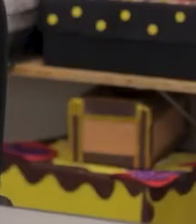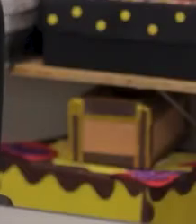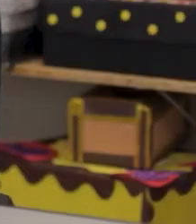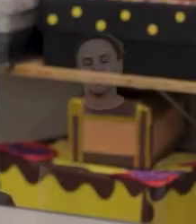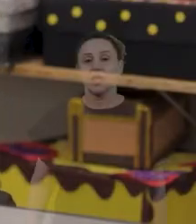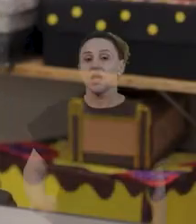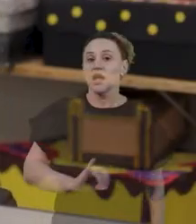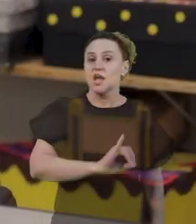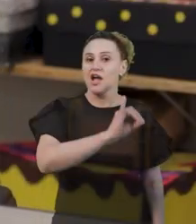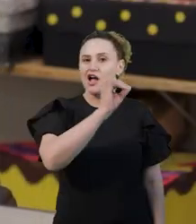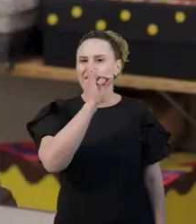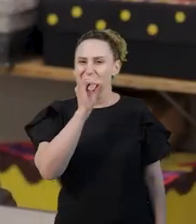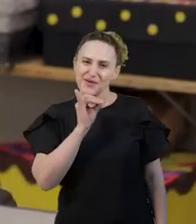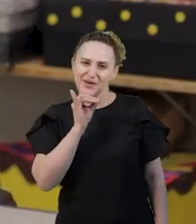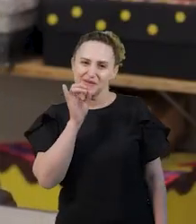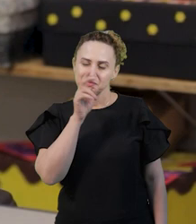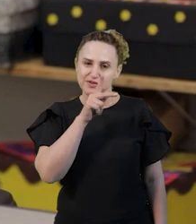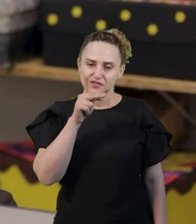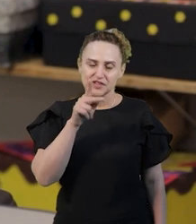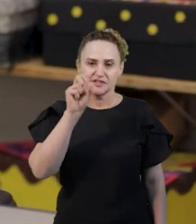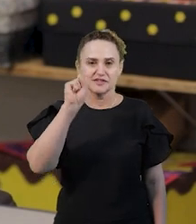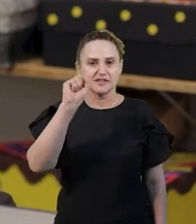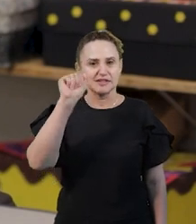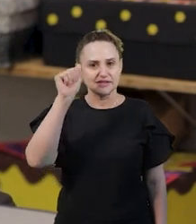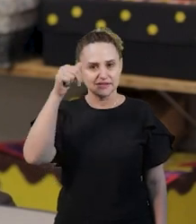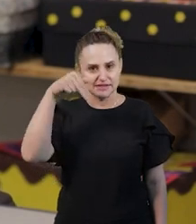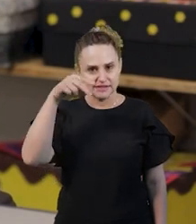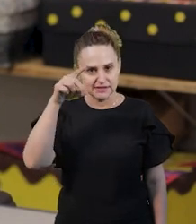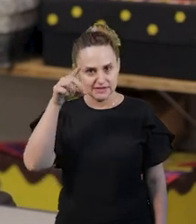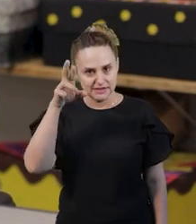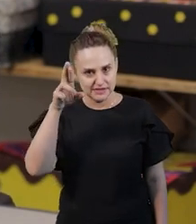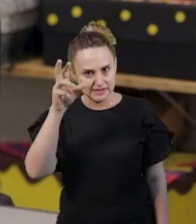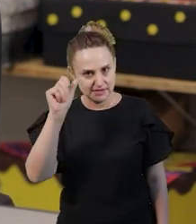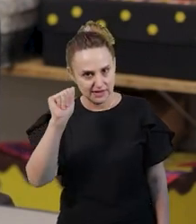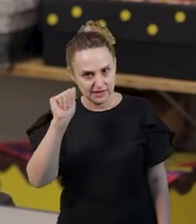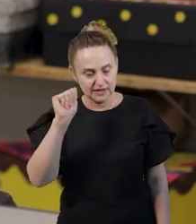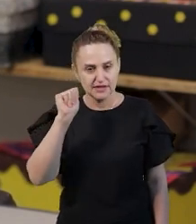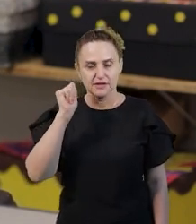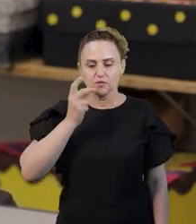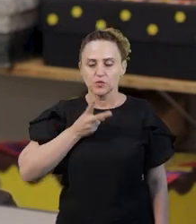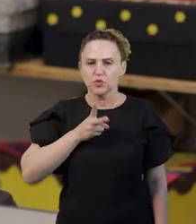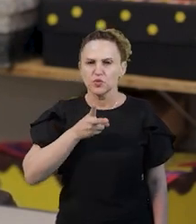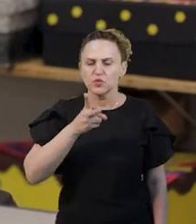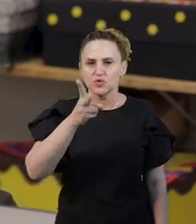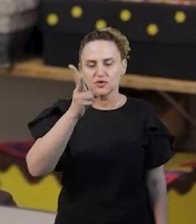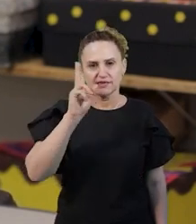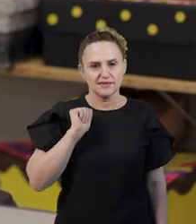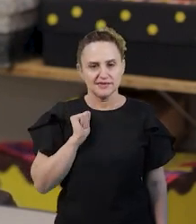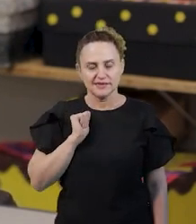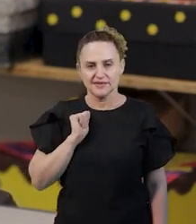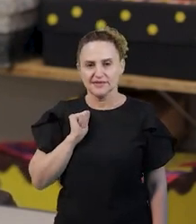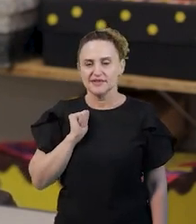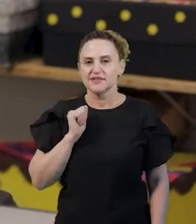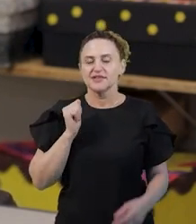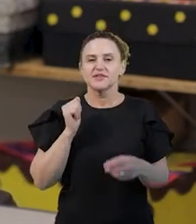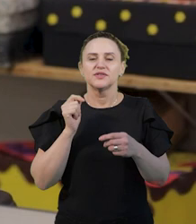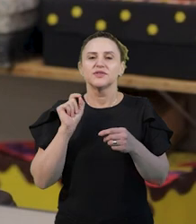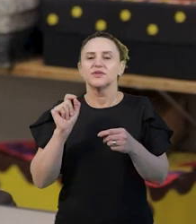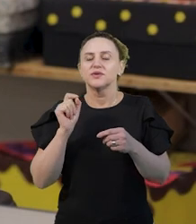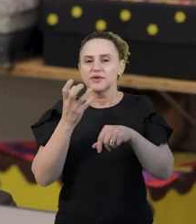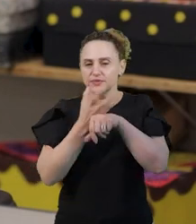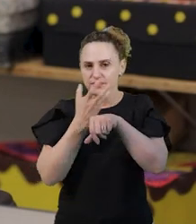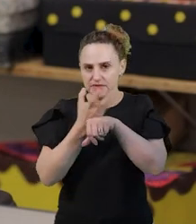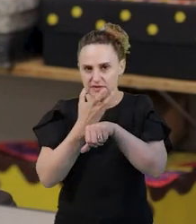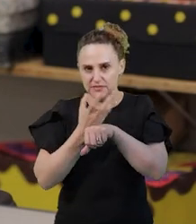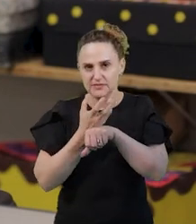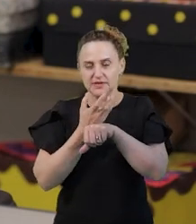Olá, eu sou a professora Sandra Pietrobon e estaremos dando continuidade aos vídeos da nossa disciplina de teoria e